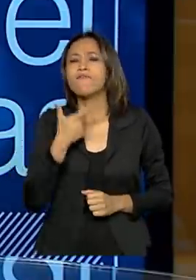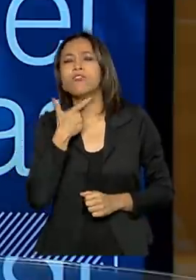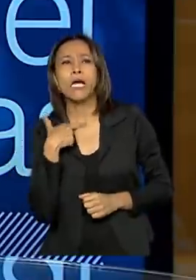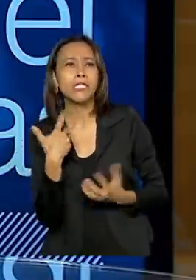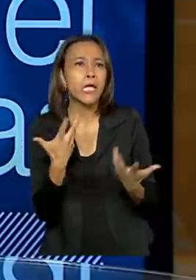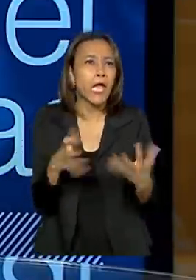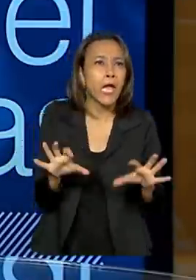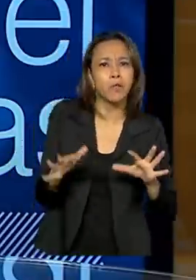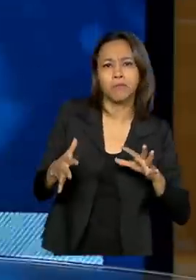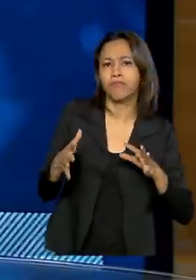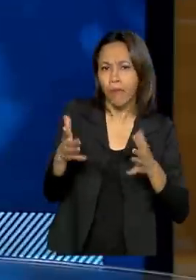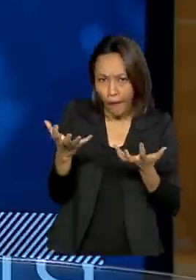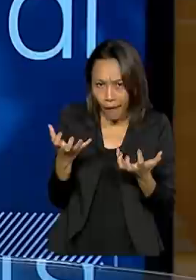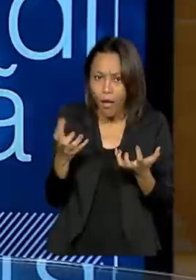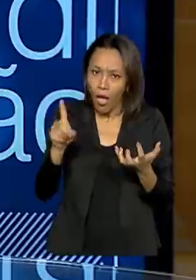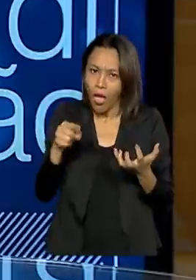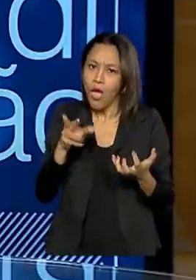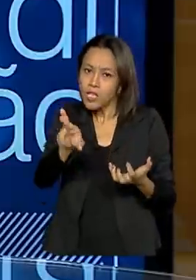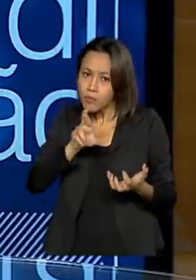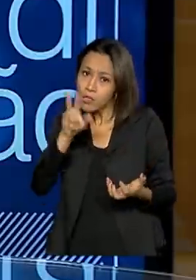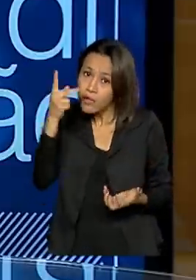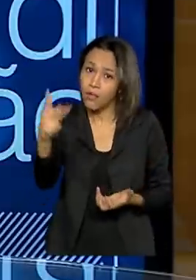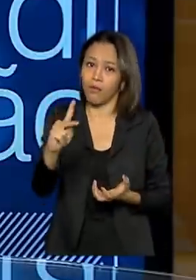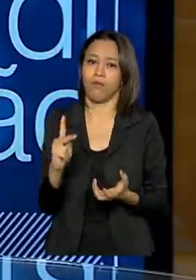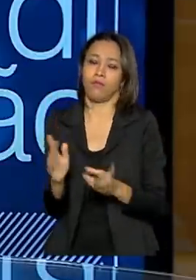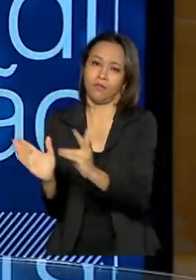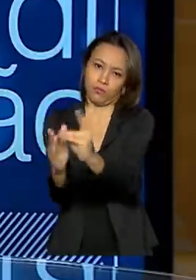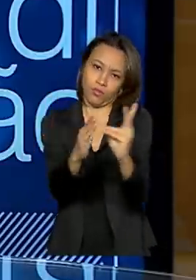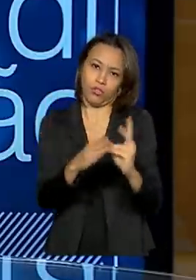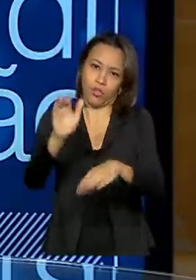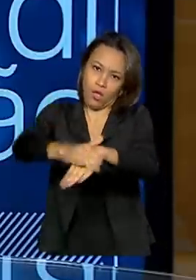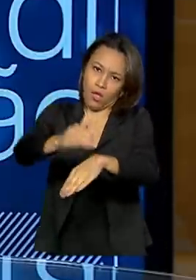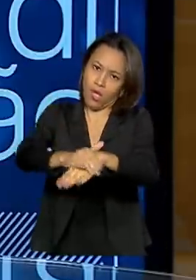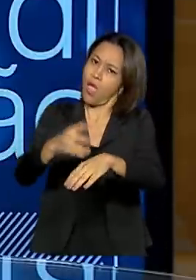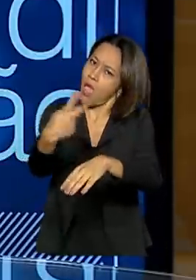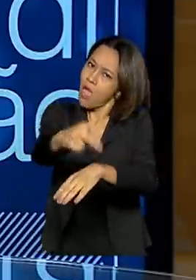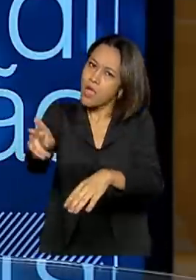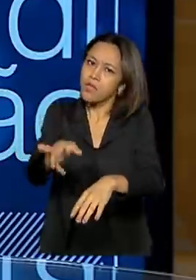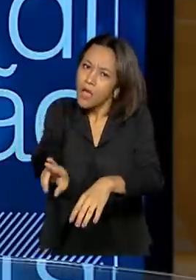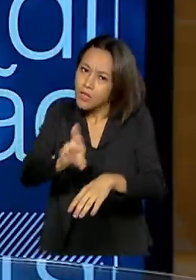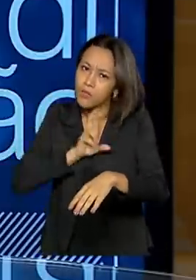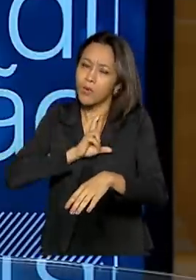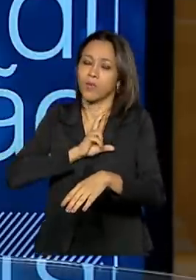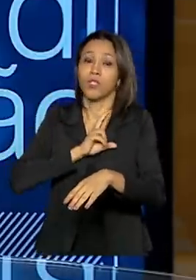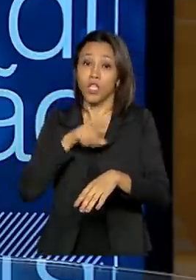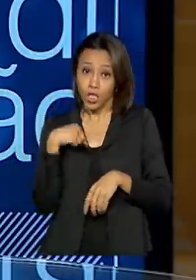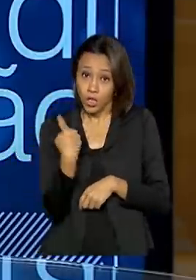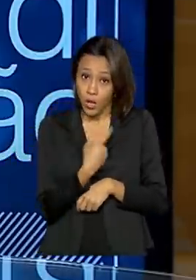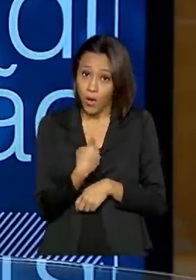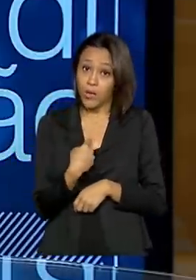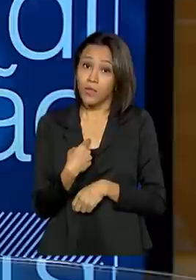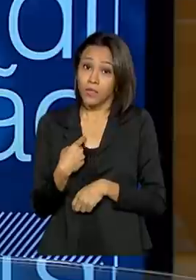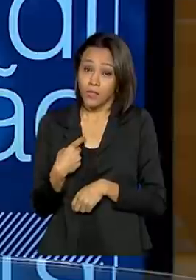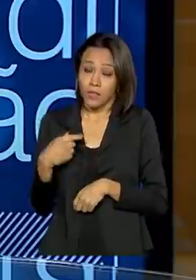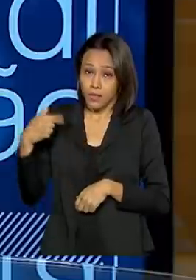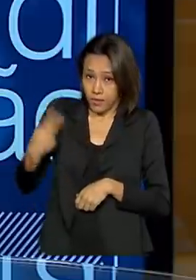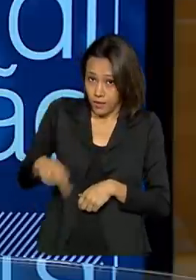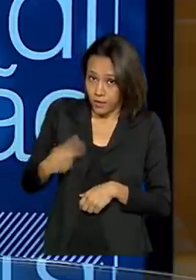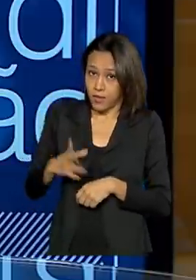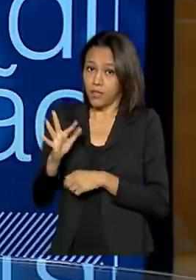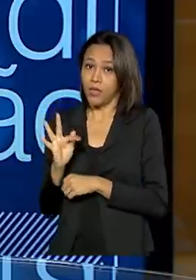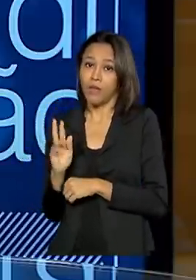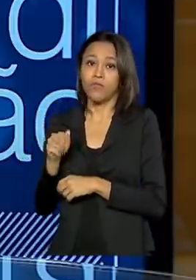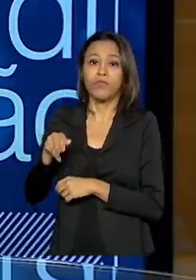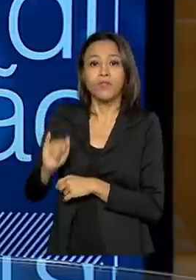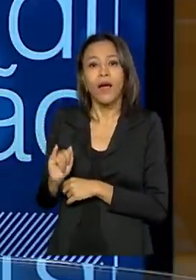ou o que não deseja é o próprio indígena. As escolhas devem ser feitas por eles. E os indígenas têm procurado a FUNAI para